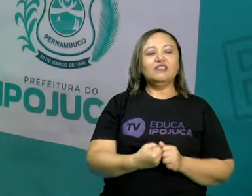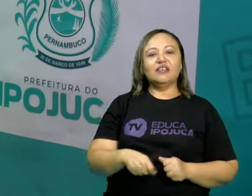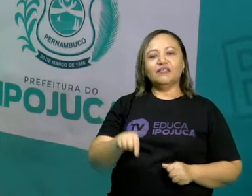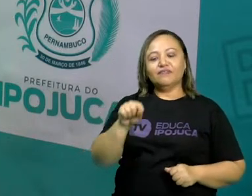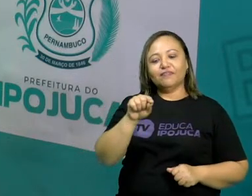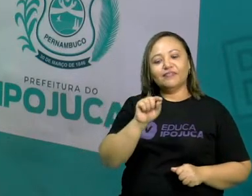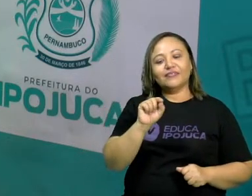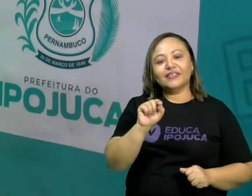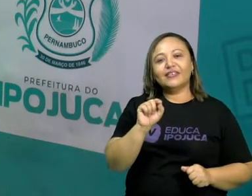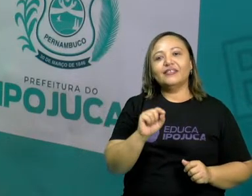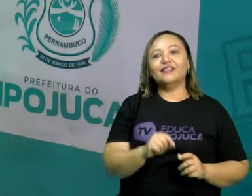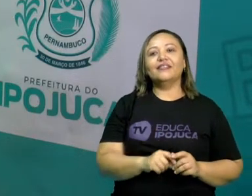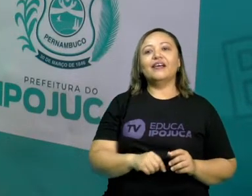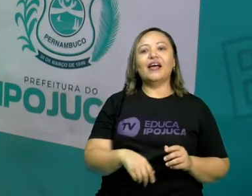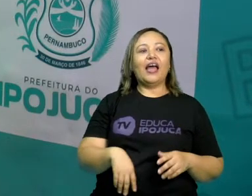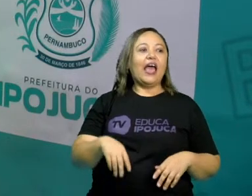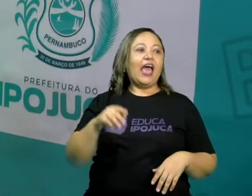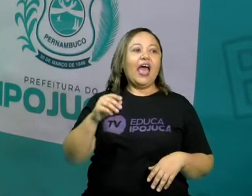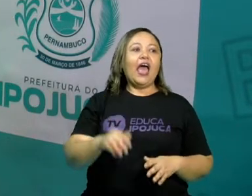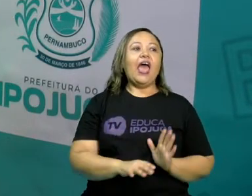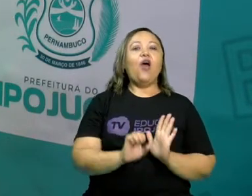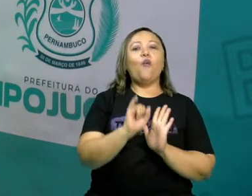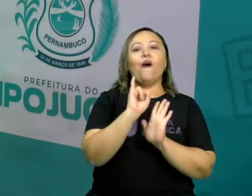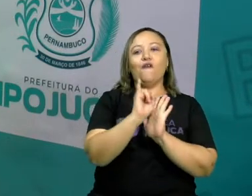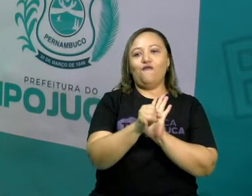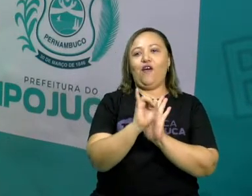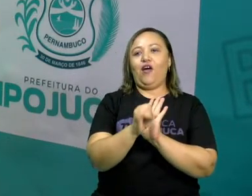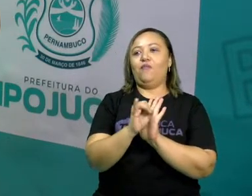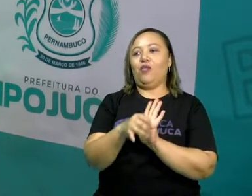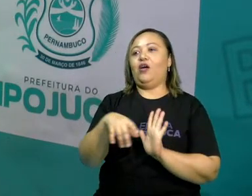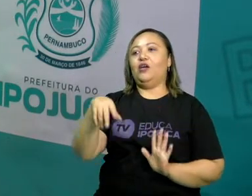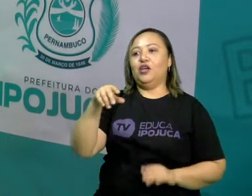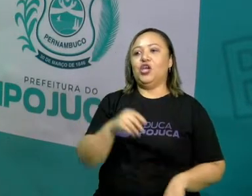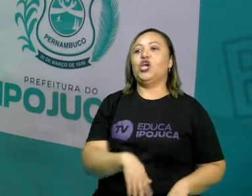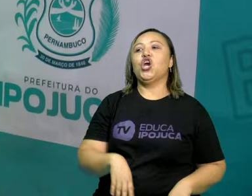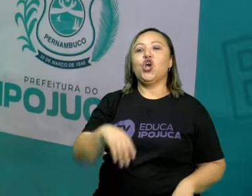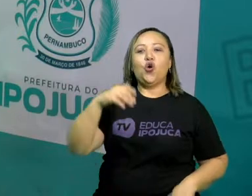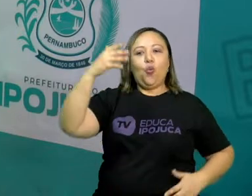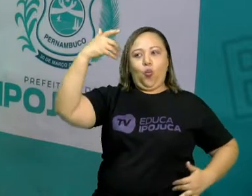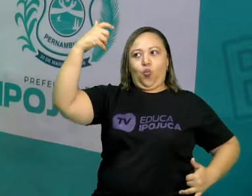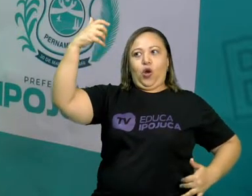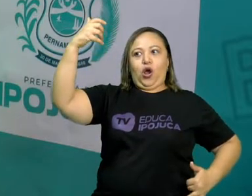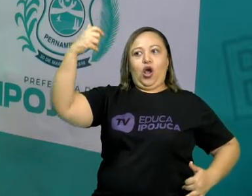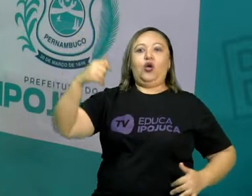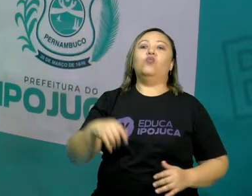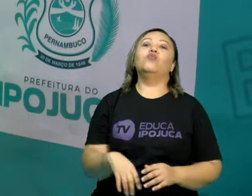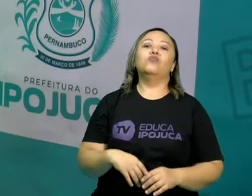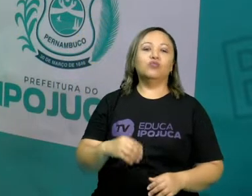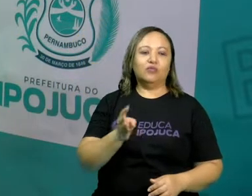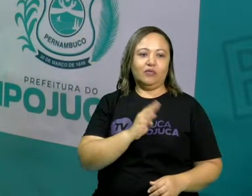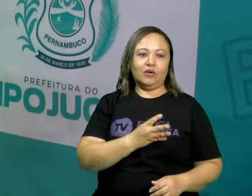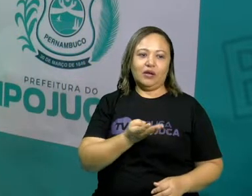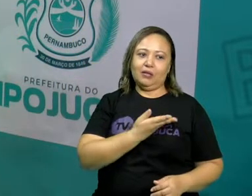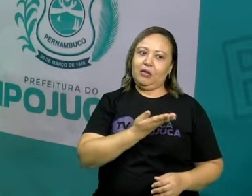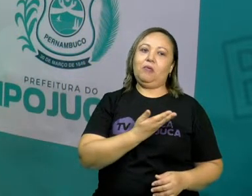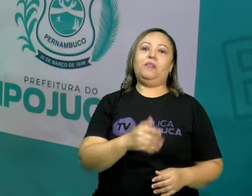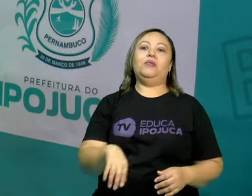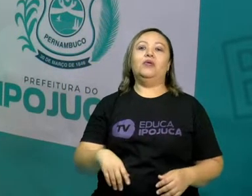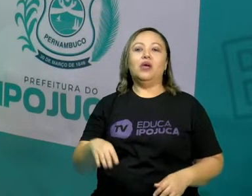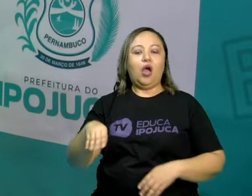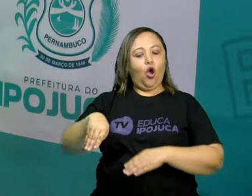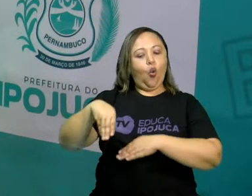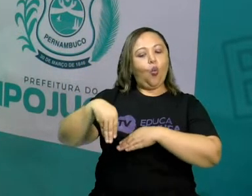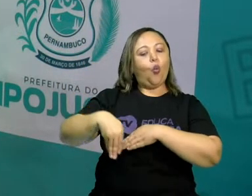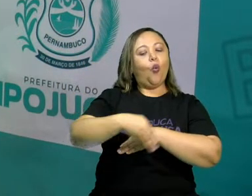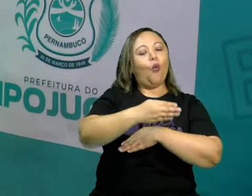que é também uma fábula, onde o macaco falou que conhecia Pireu. Só que o golfinho já